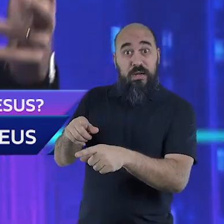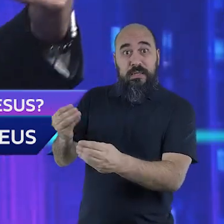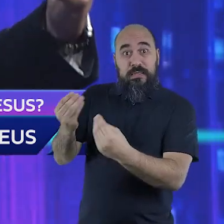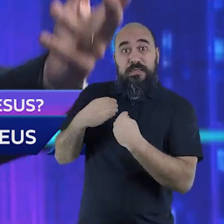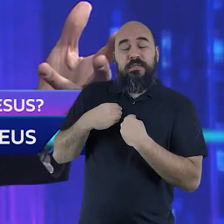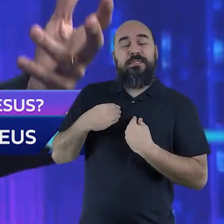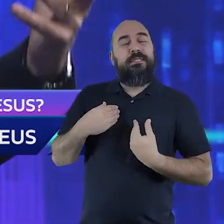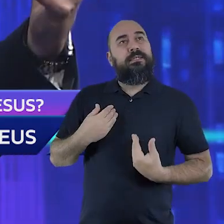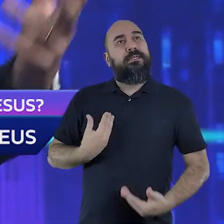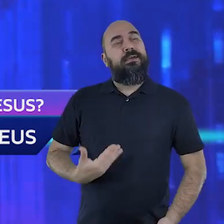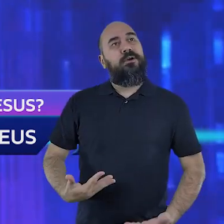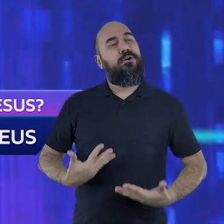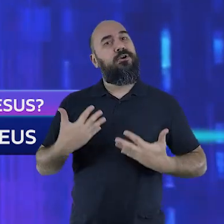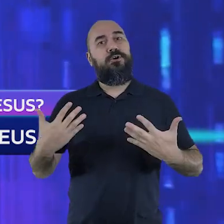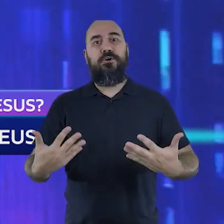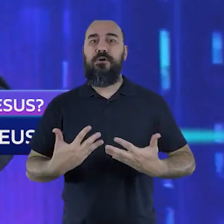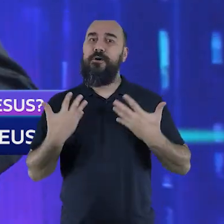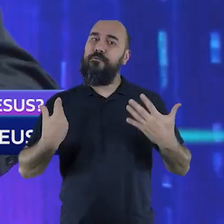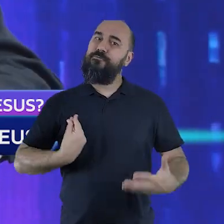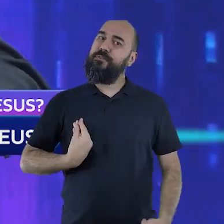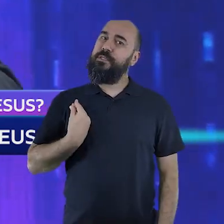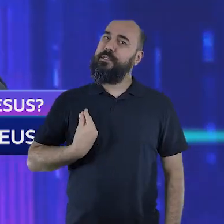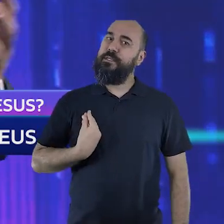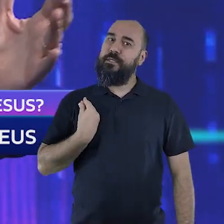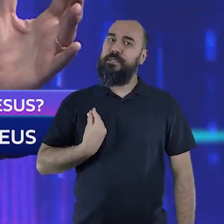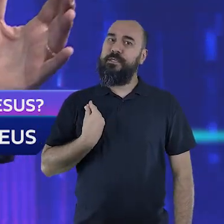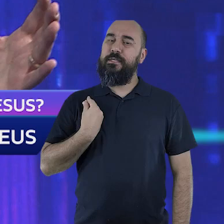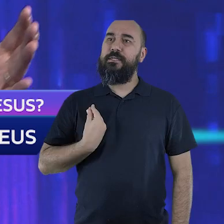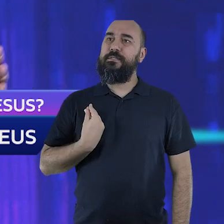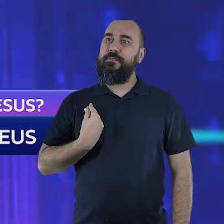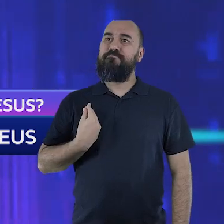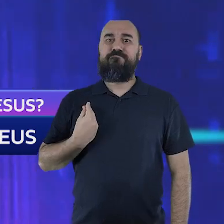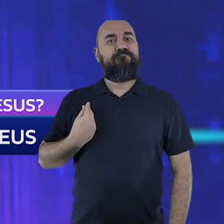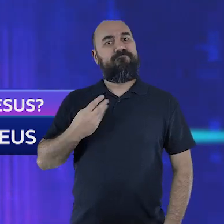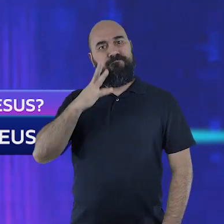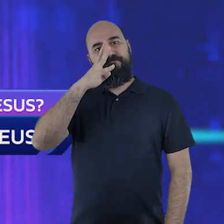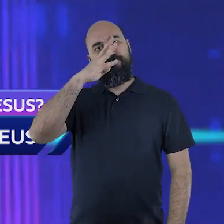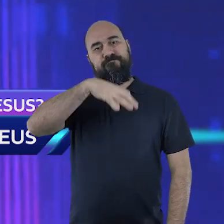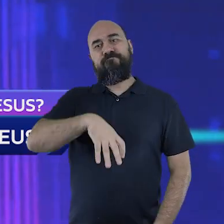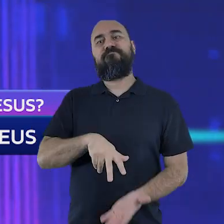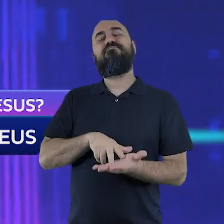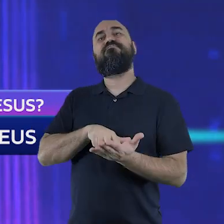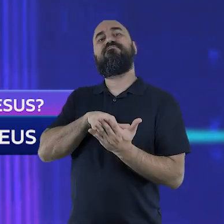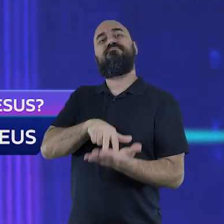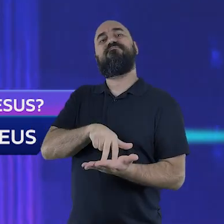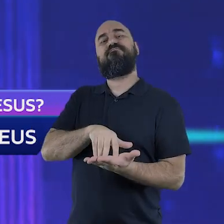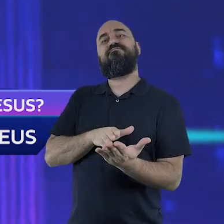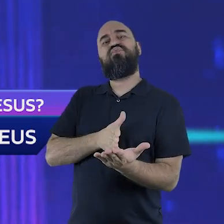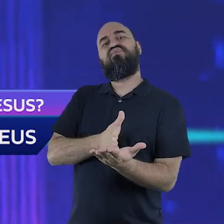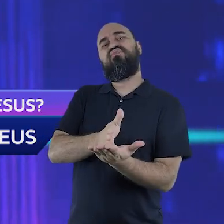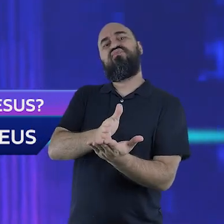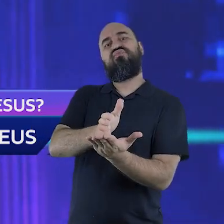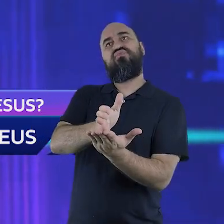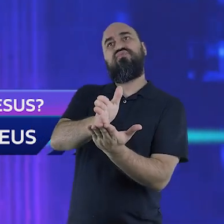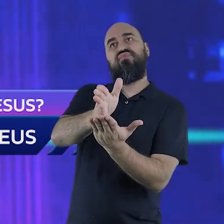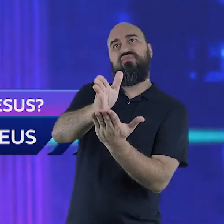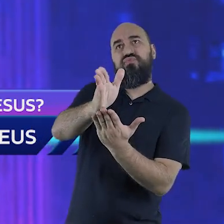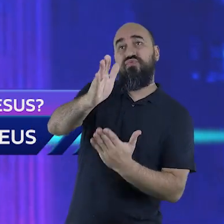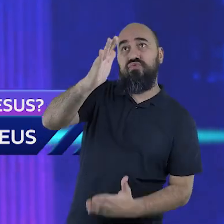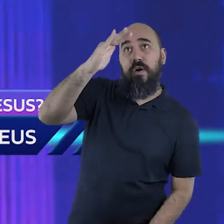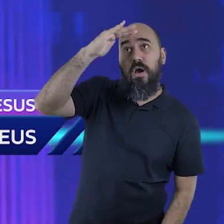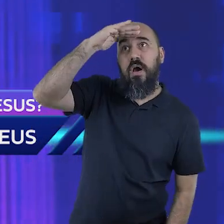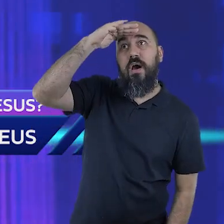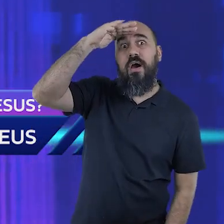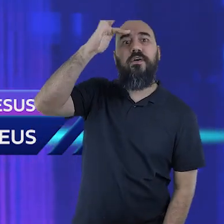consigamos viver esta vida acima daquilo que acontece à nossa volta, olhando para aquilo que ainda